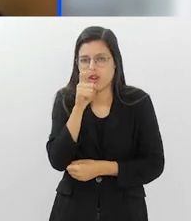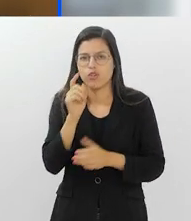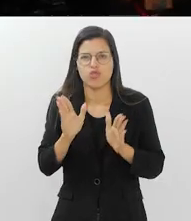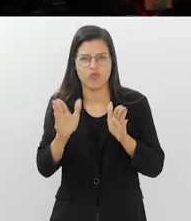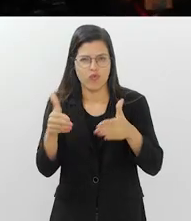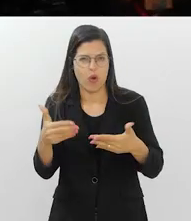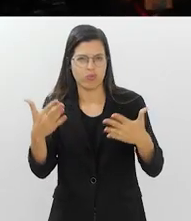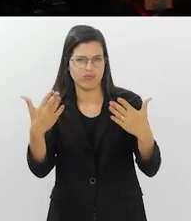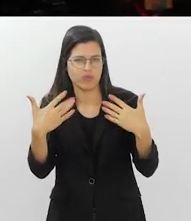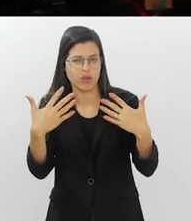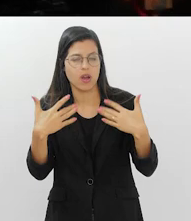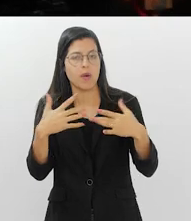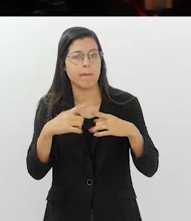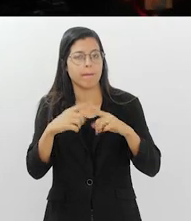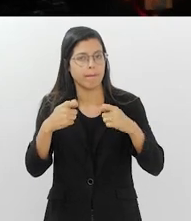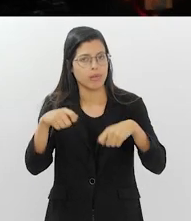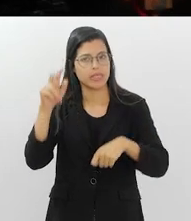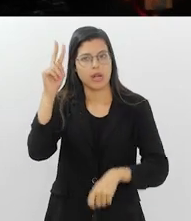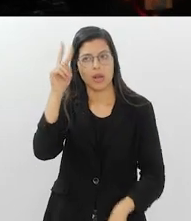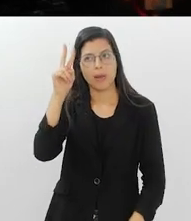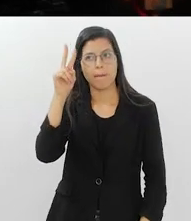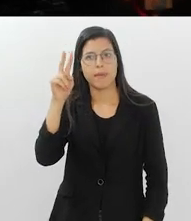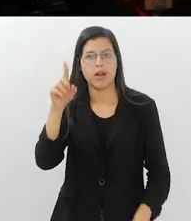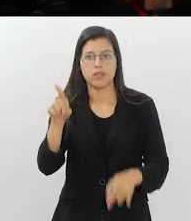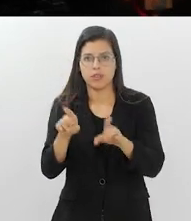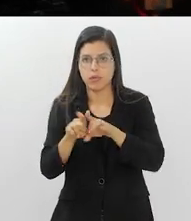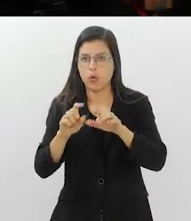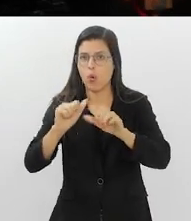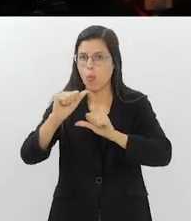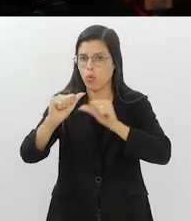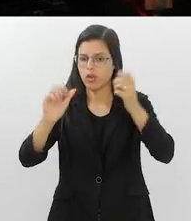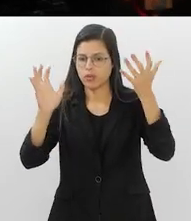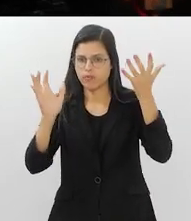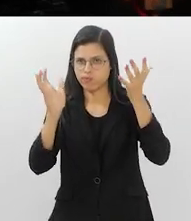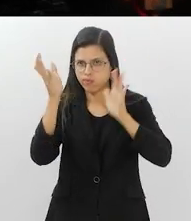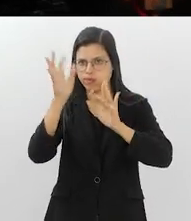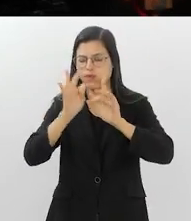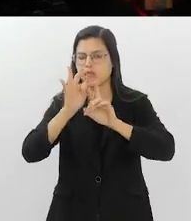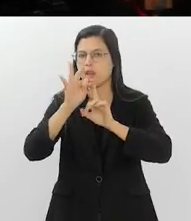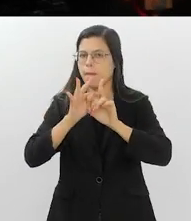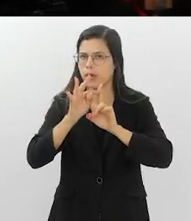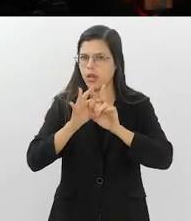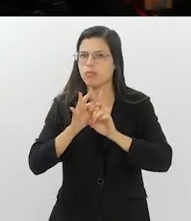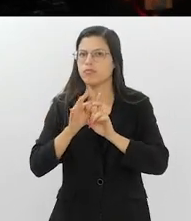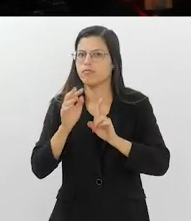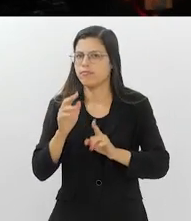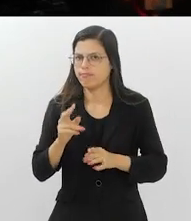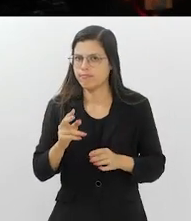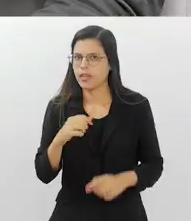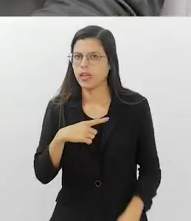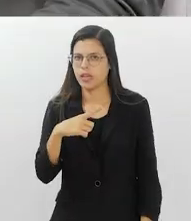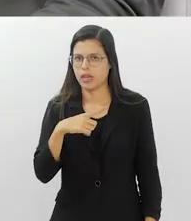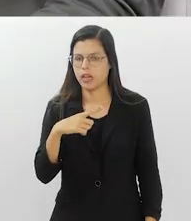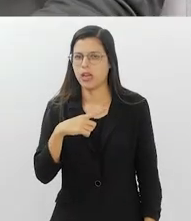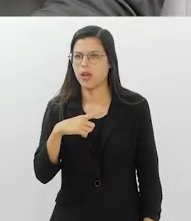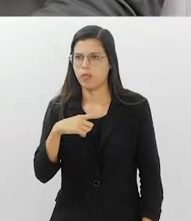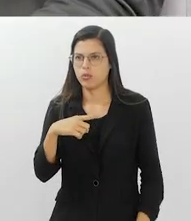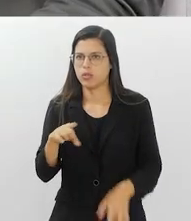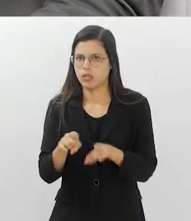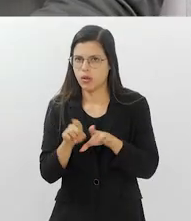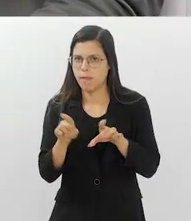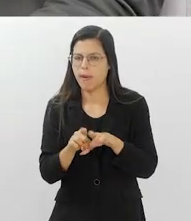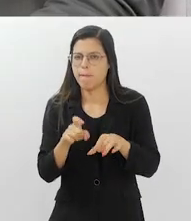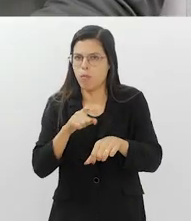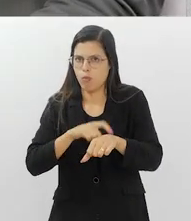enfoque mais nas ondas de calor, mas a gente precisa lembrar que com as mudanças climáticas ainda teremos alguns episódios